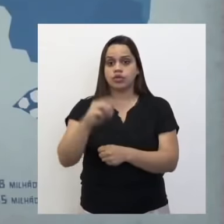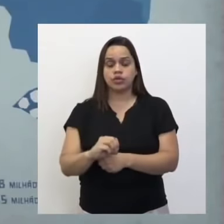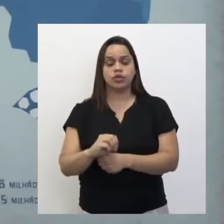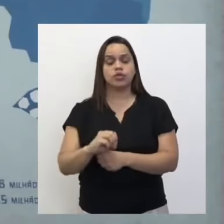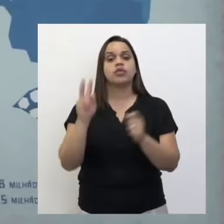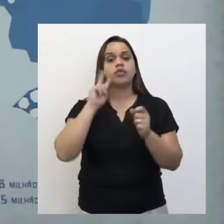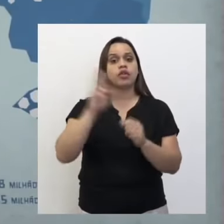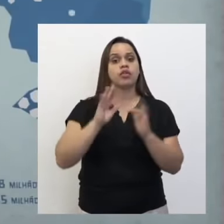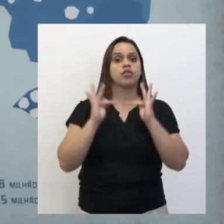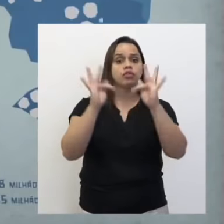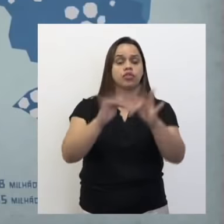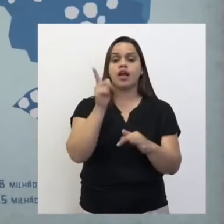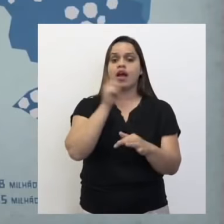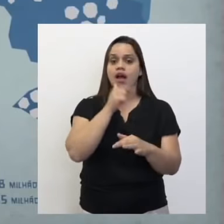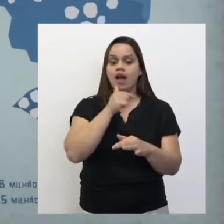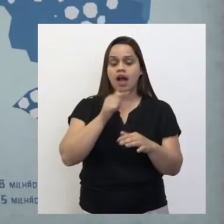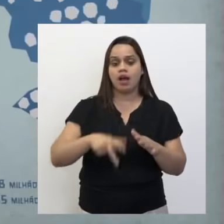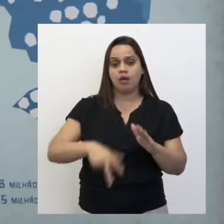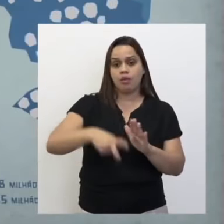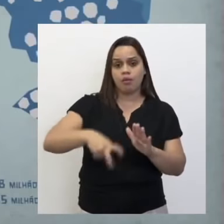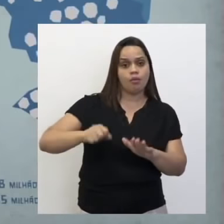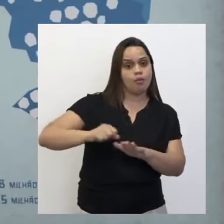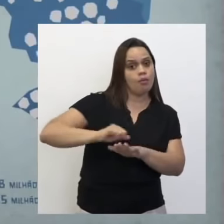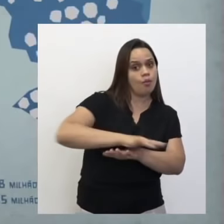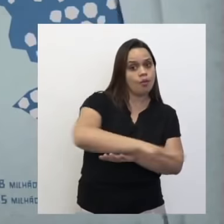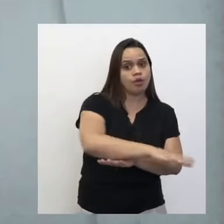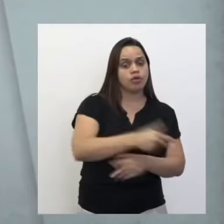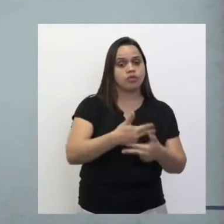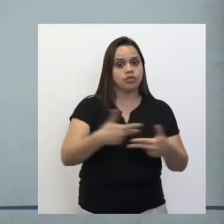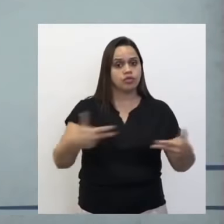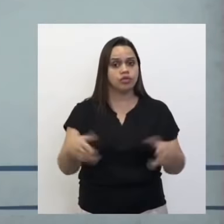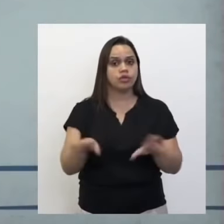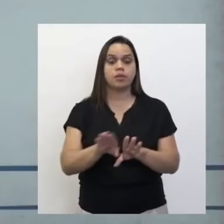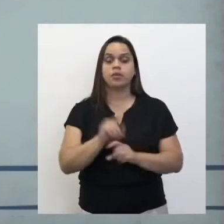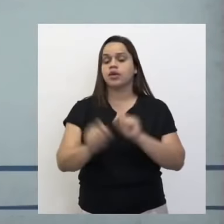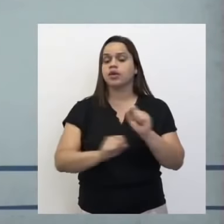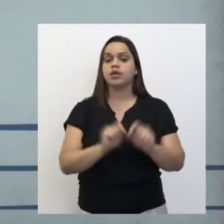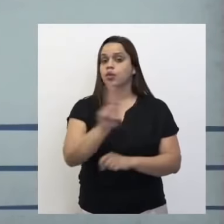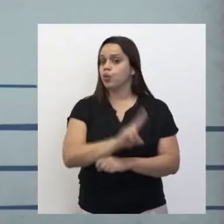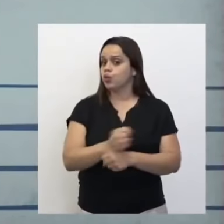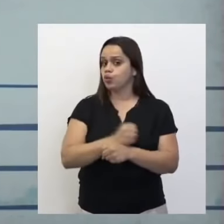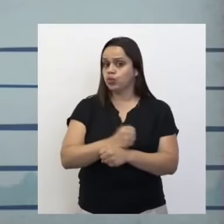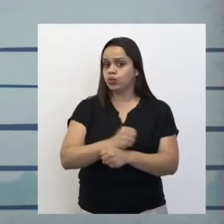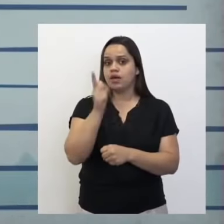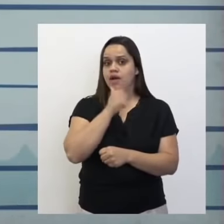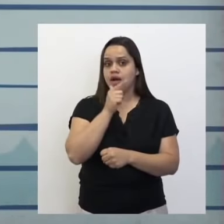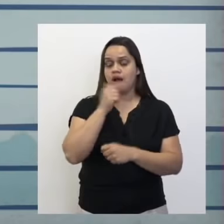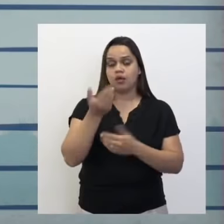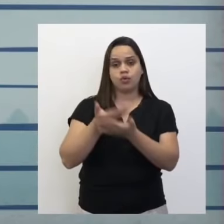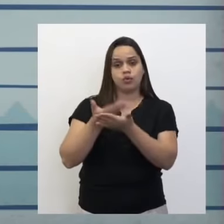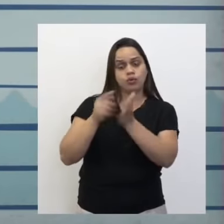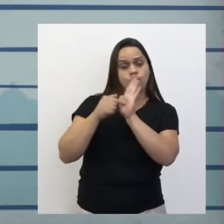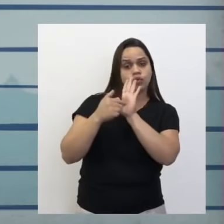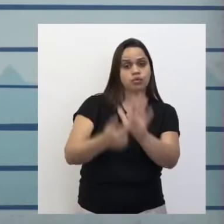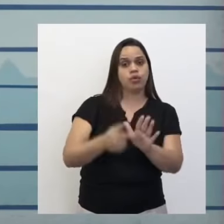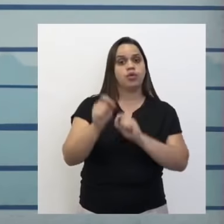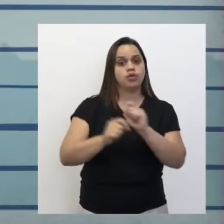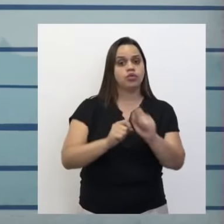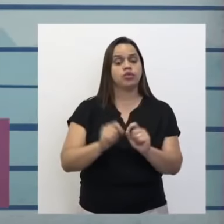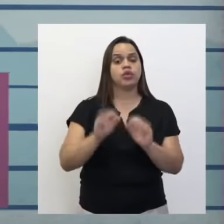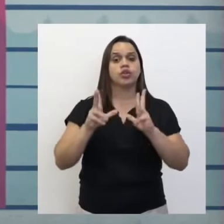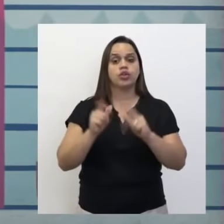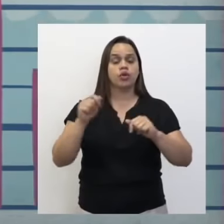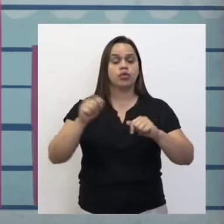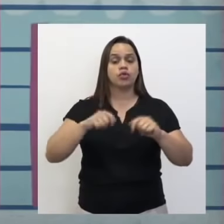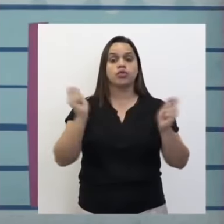projeções de área irrigada por tipologia de irrigação. Além do uso anual das águas, o estudo estimou as demandas mensais